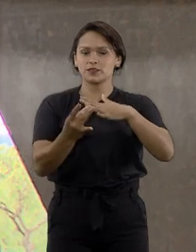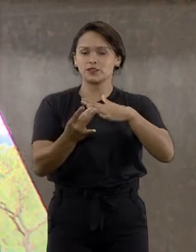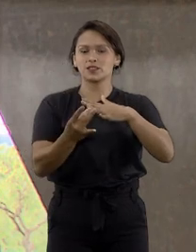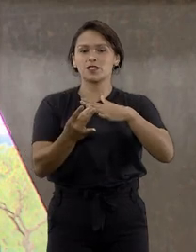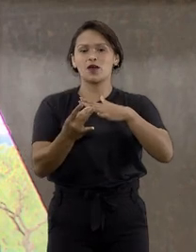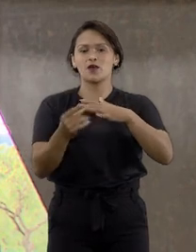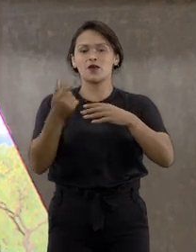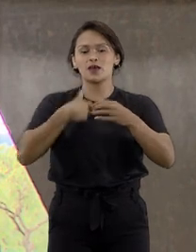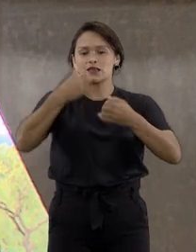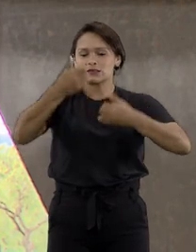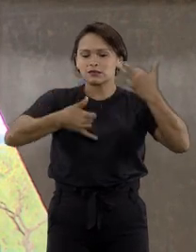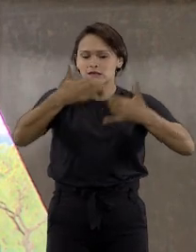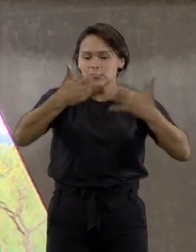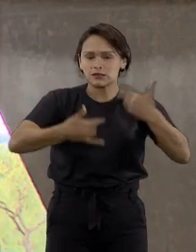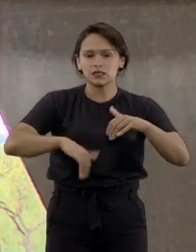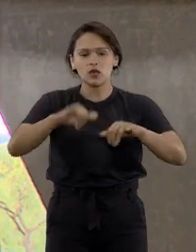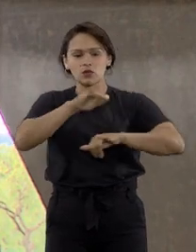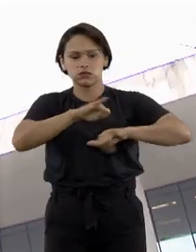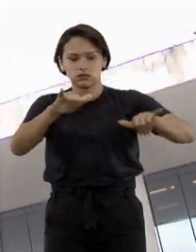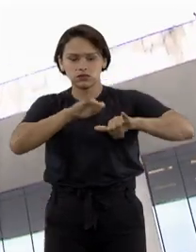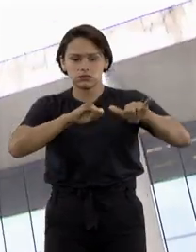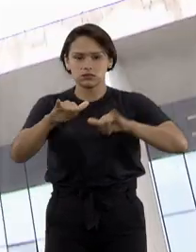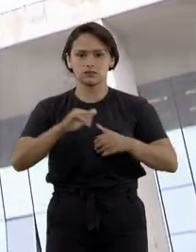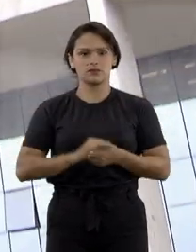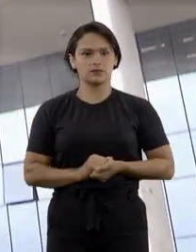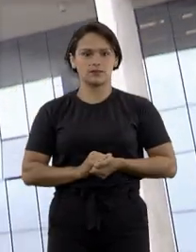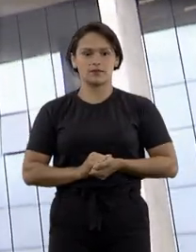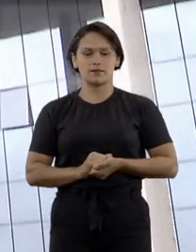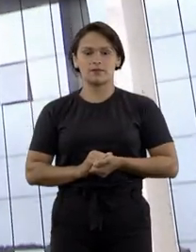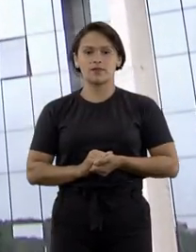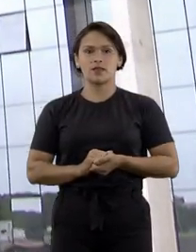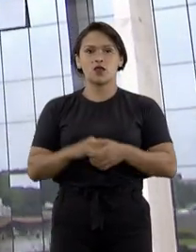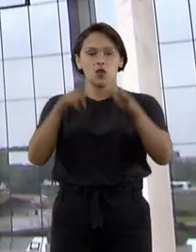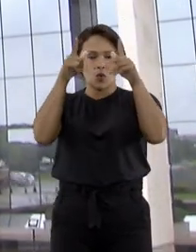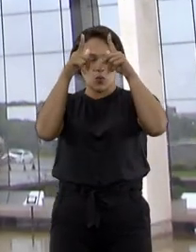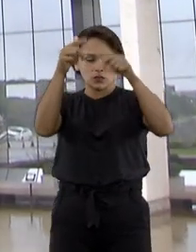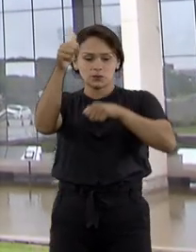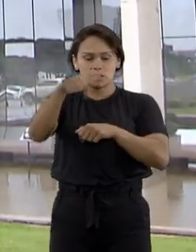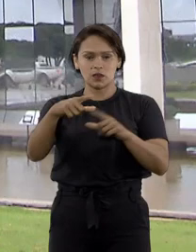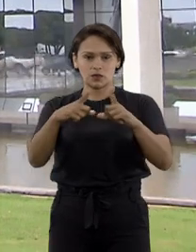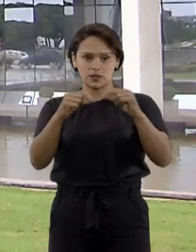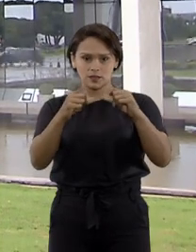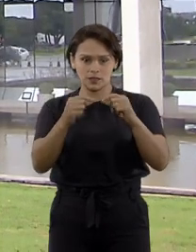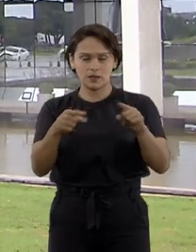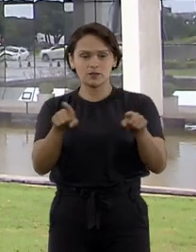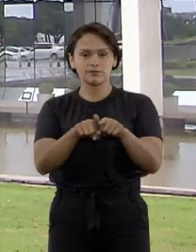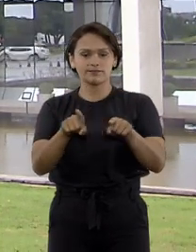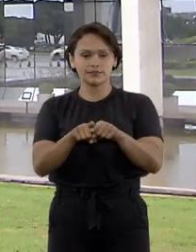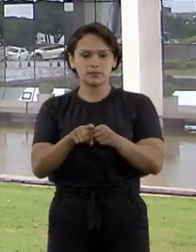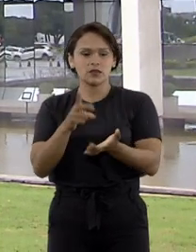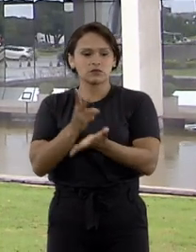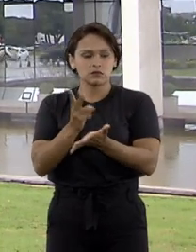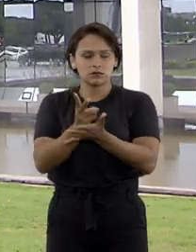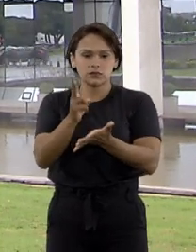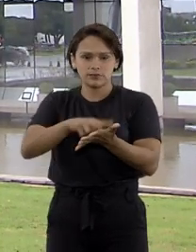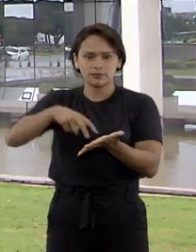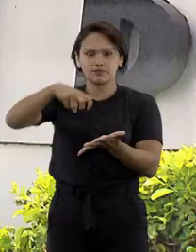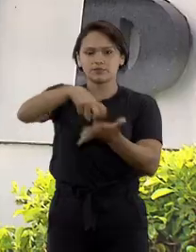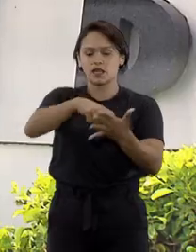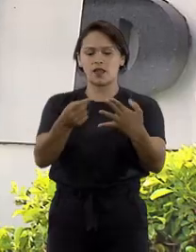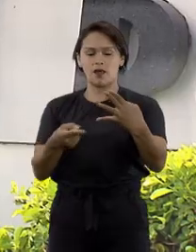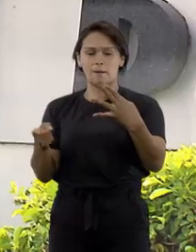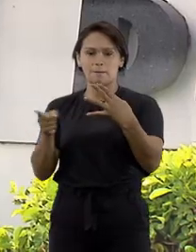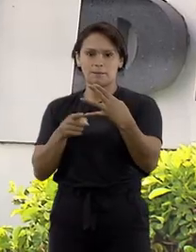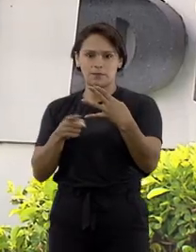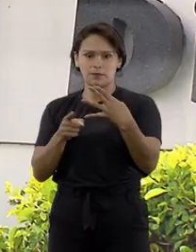parlamentar com uma série de comentários ofensivos. O Tribunal de Justiça do Distrito Federal e dos Territórios manteve sentença de primeira instância,